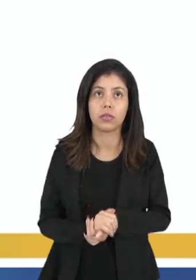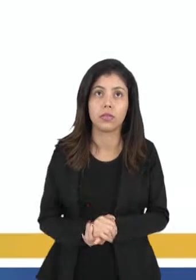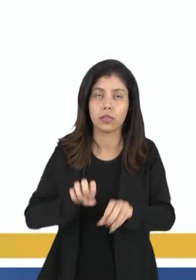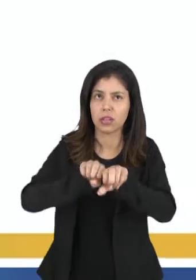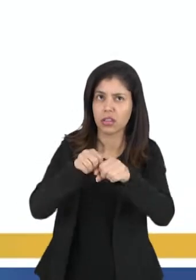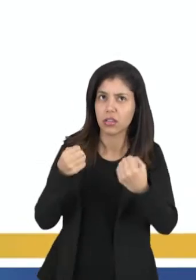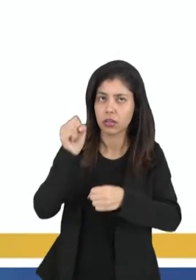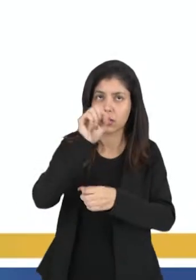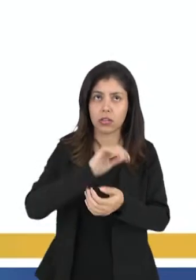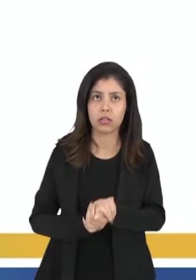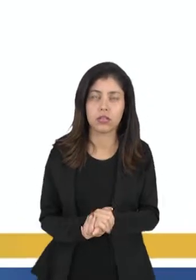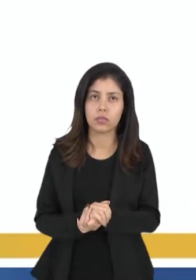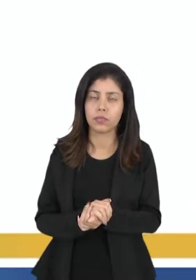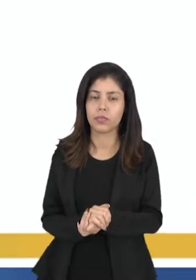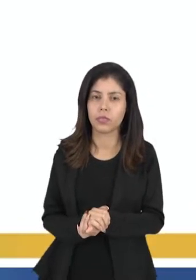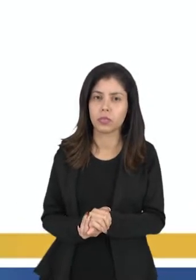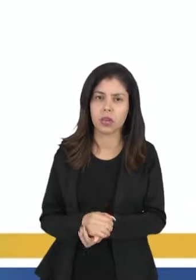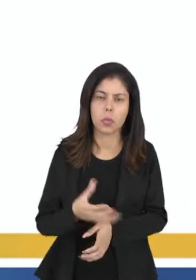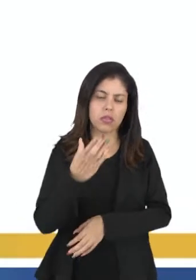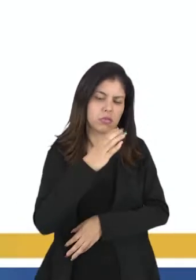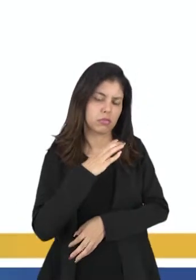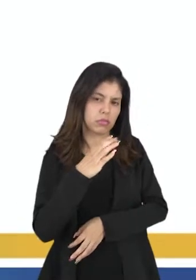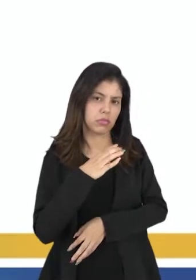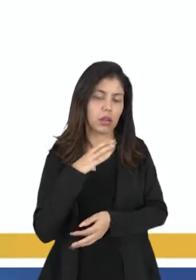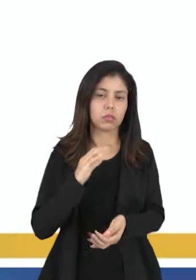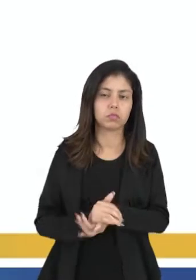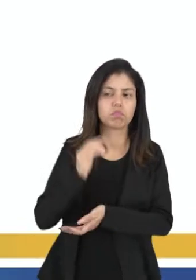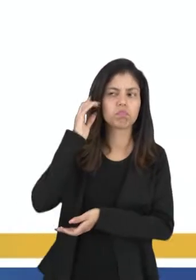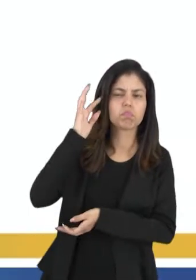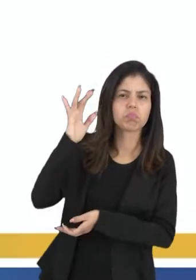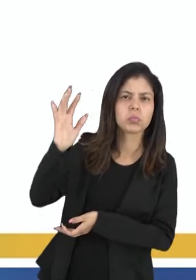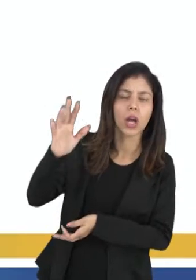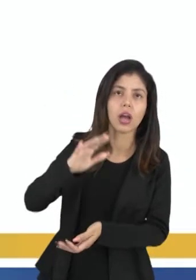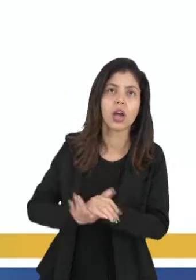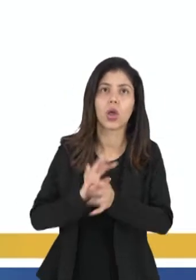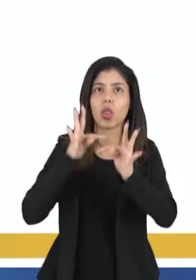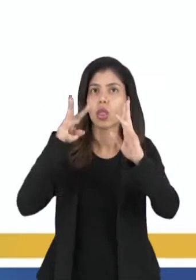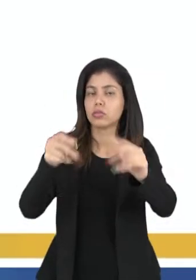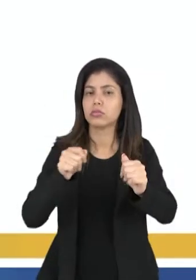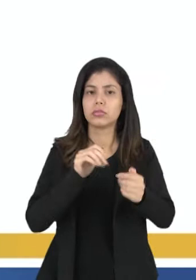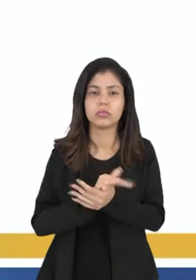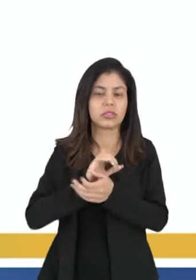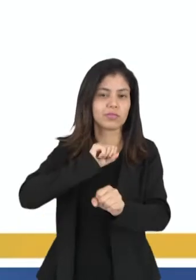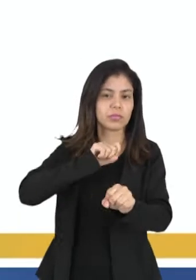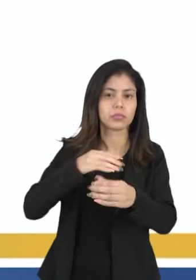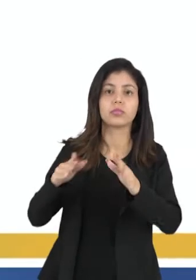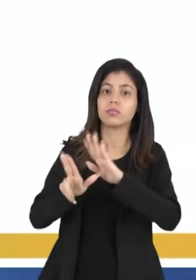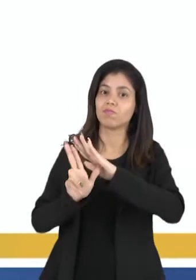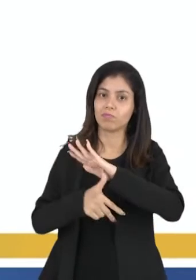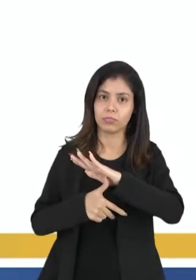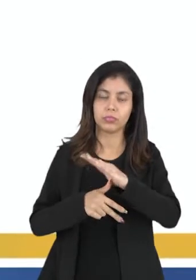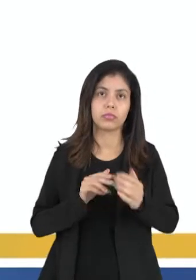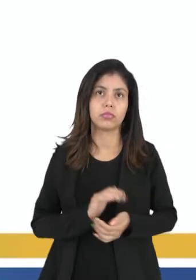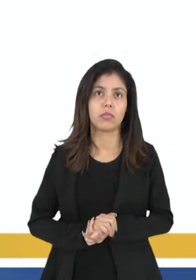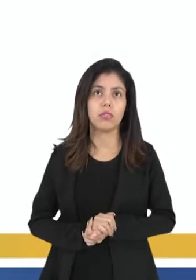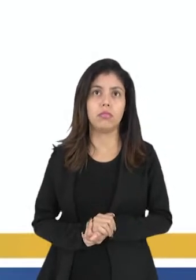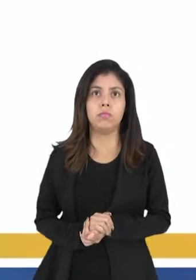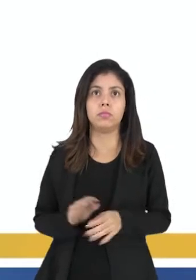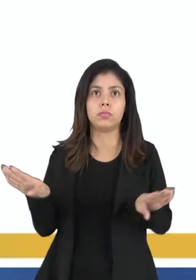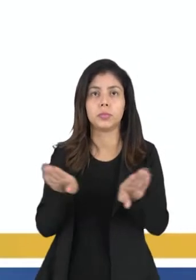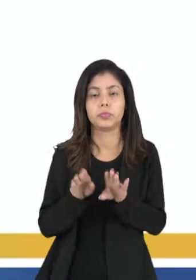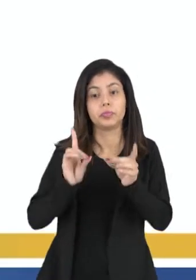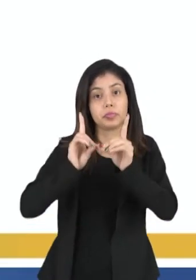que é uma cidade fictícia criada por Lima Barreto, uma cidade totalmente corrupida, certo? Então, o